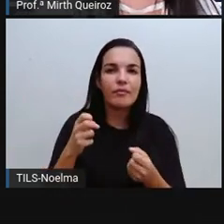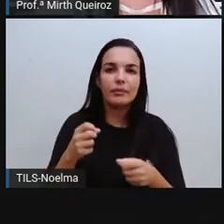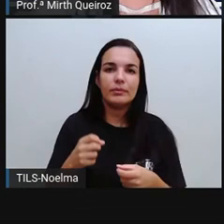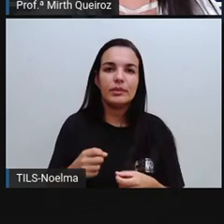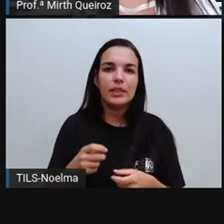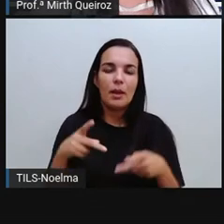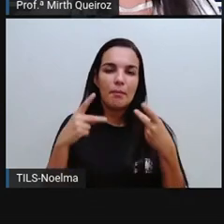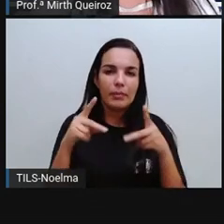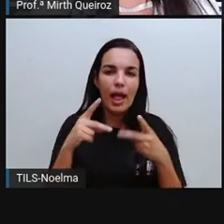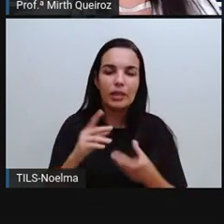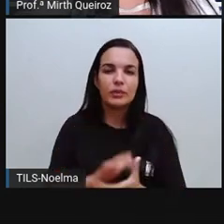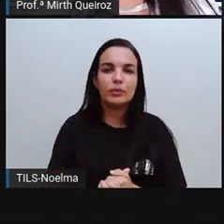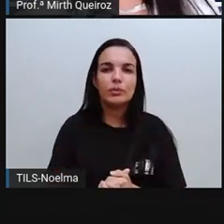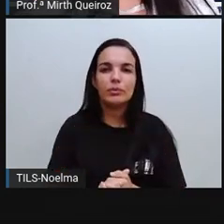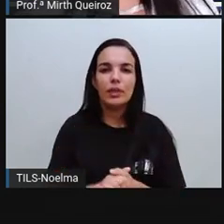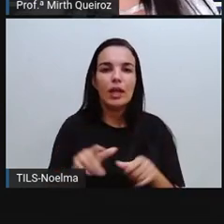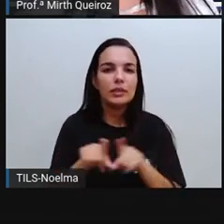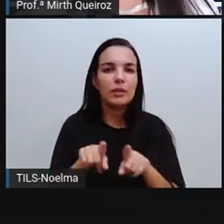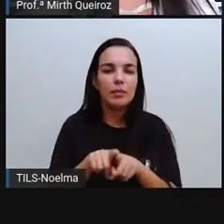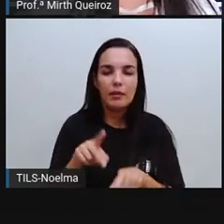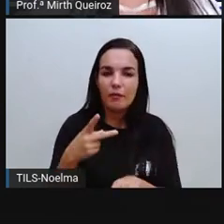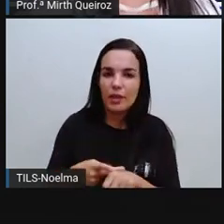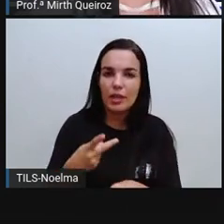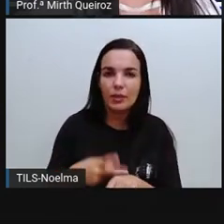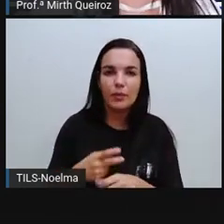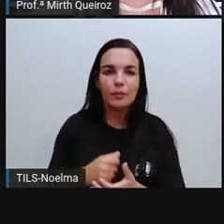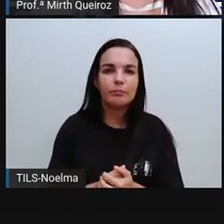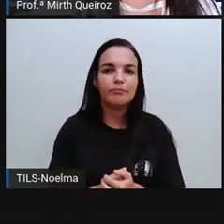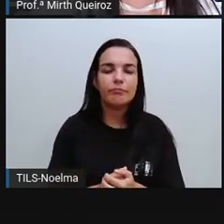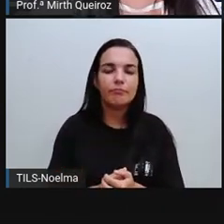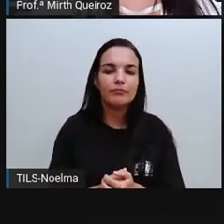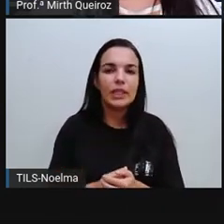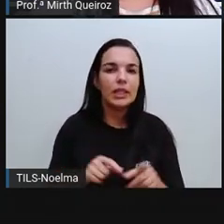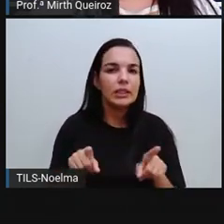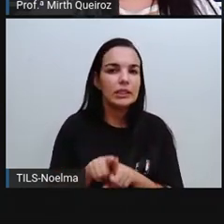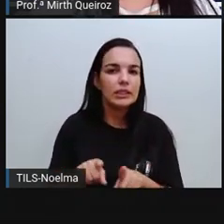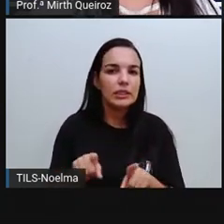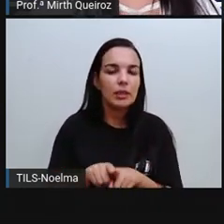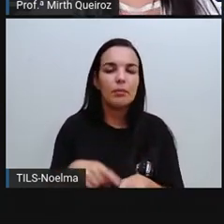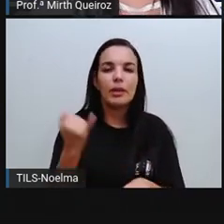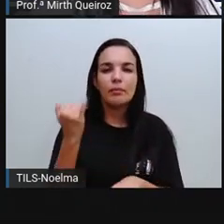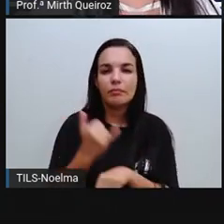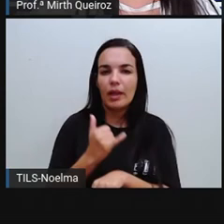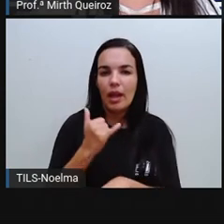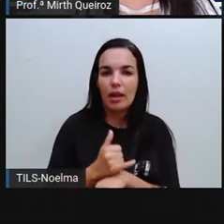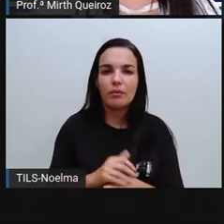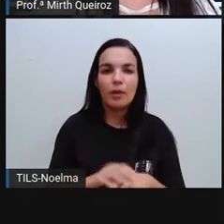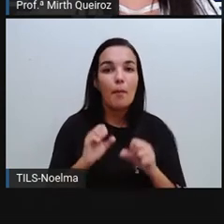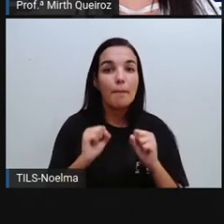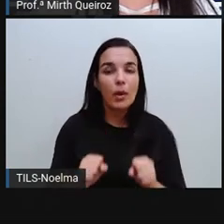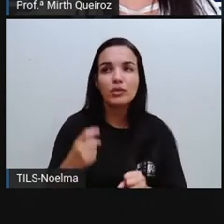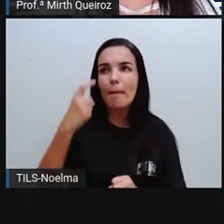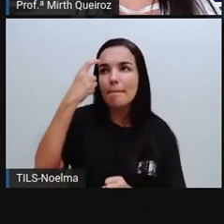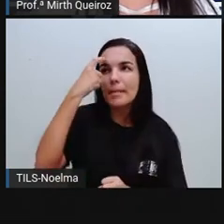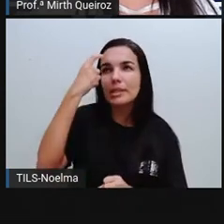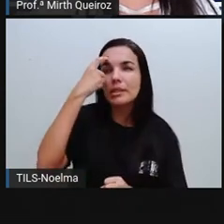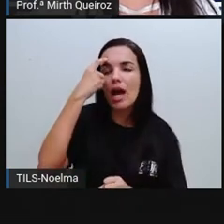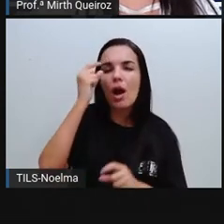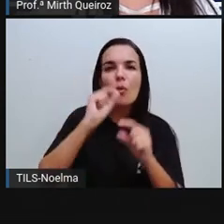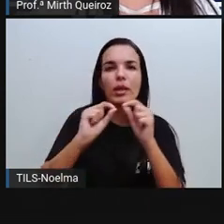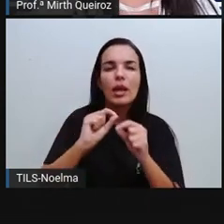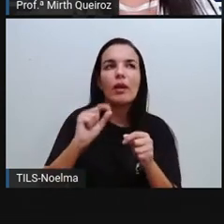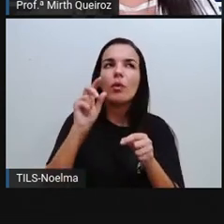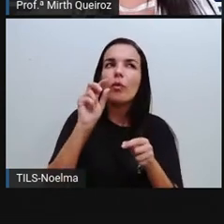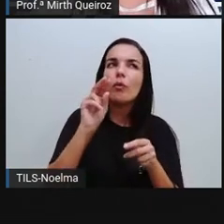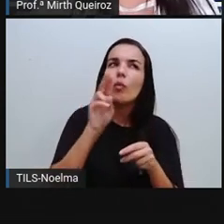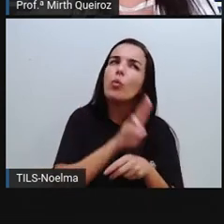PET, uma garrafa de vidro, um metal, né? Eu tenho que repensar quando eu for